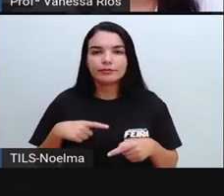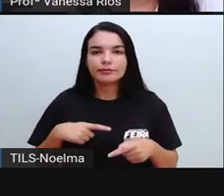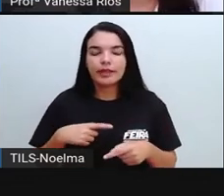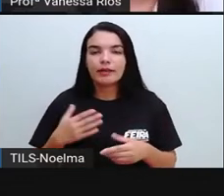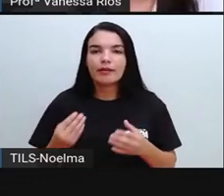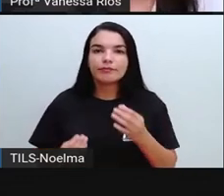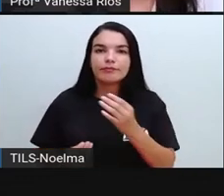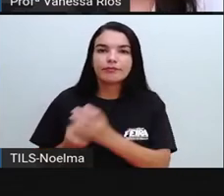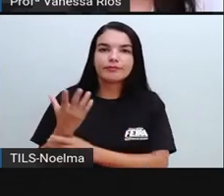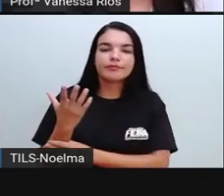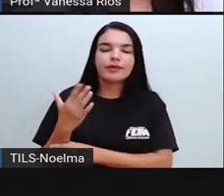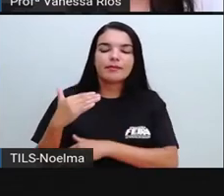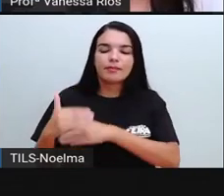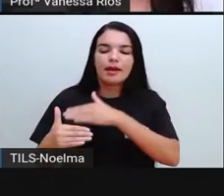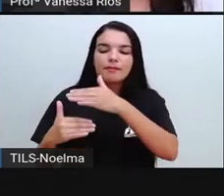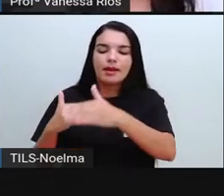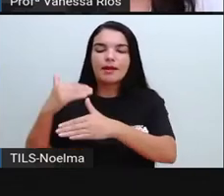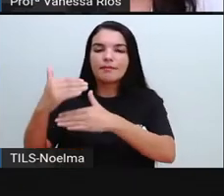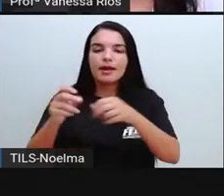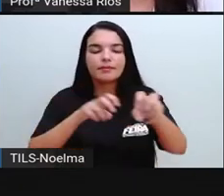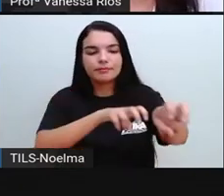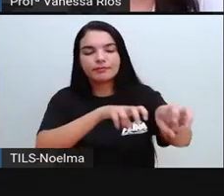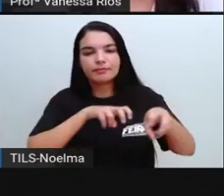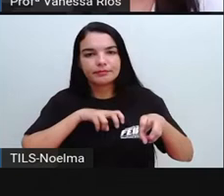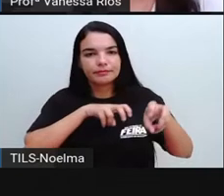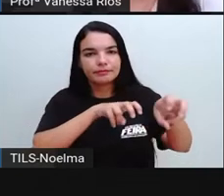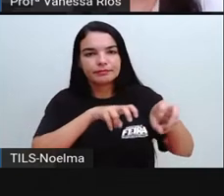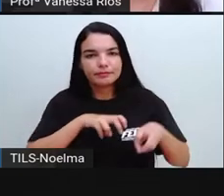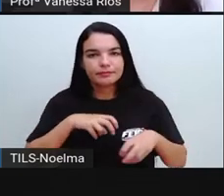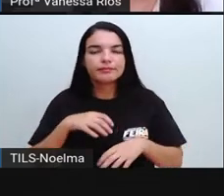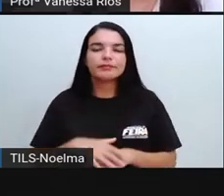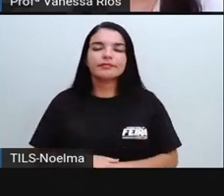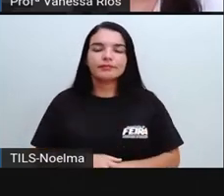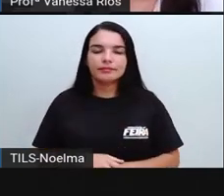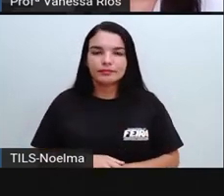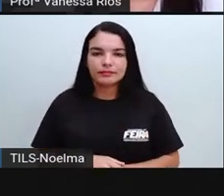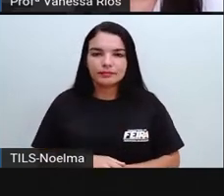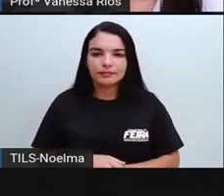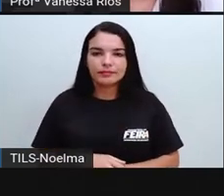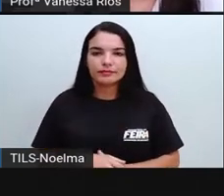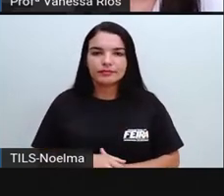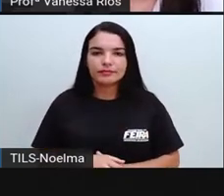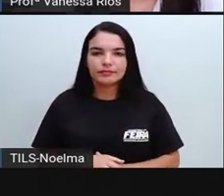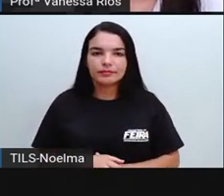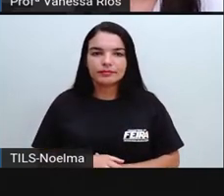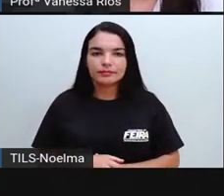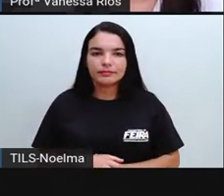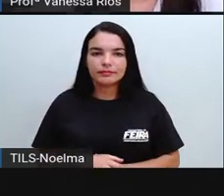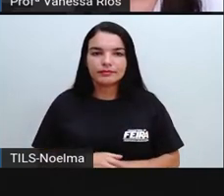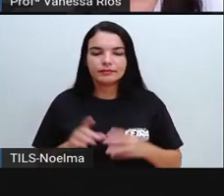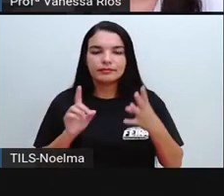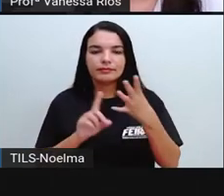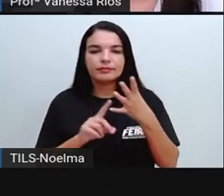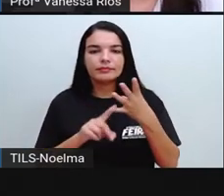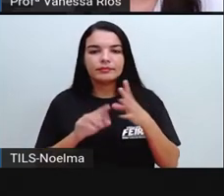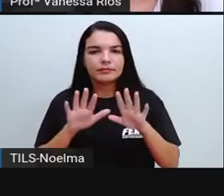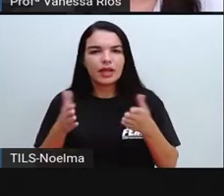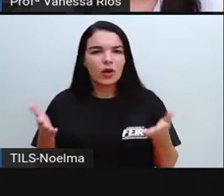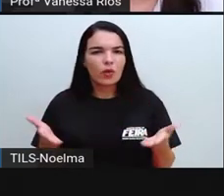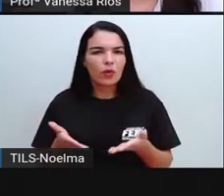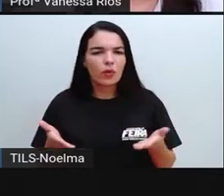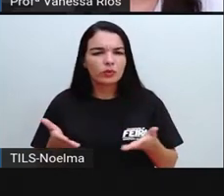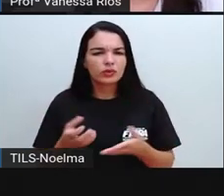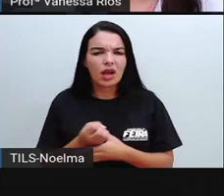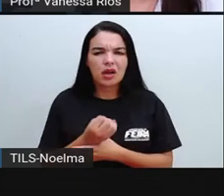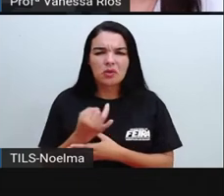surgindo no decorrer do processo de evolução, de desenvolvimento da agricultura. Atualmente,